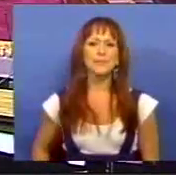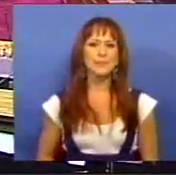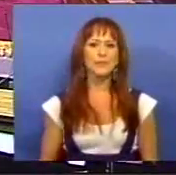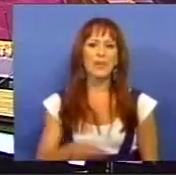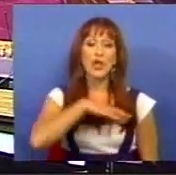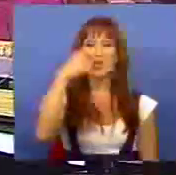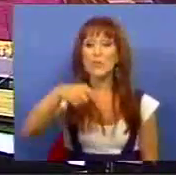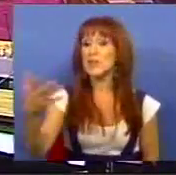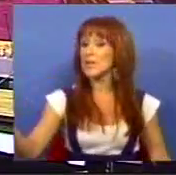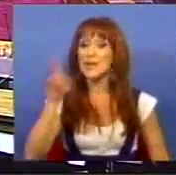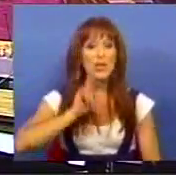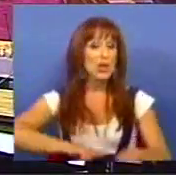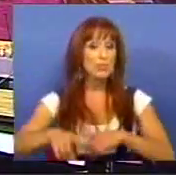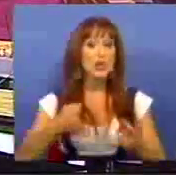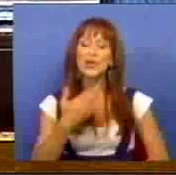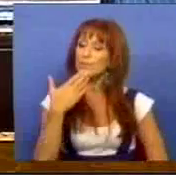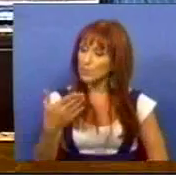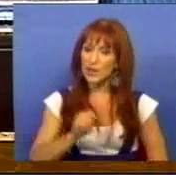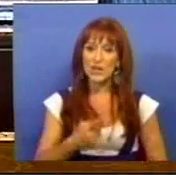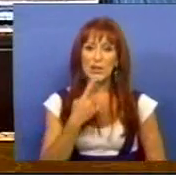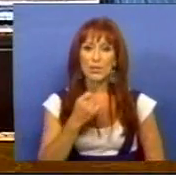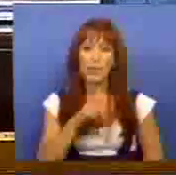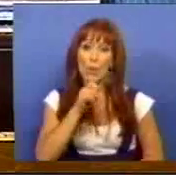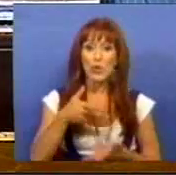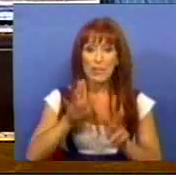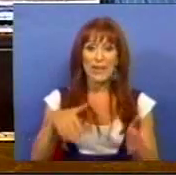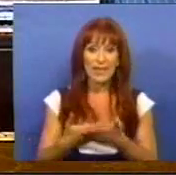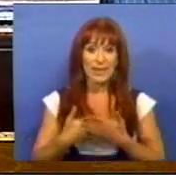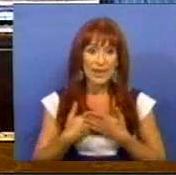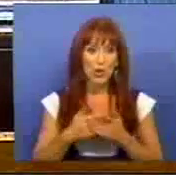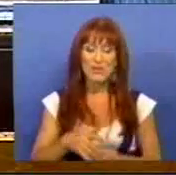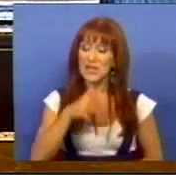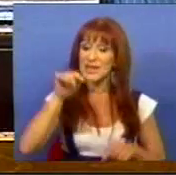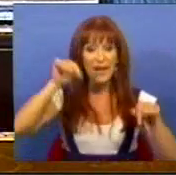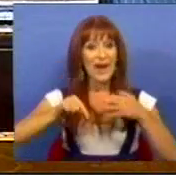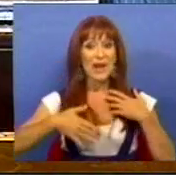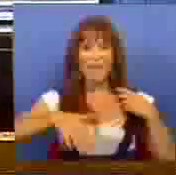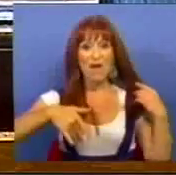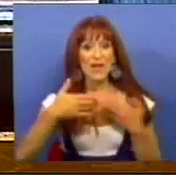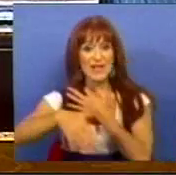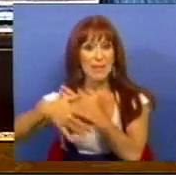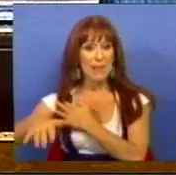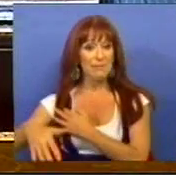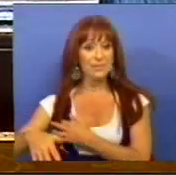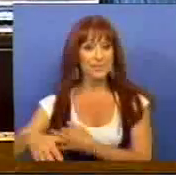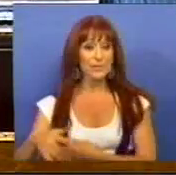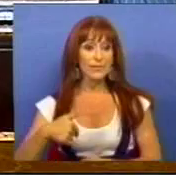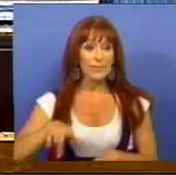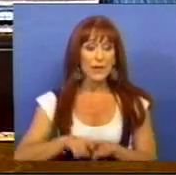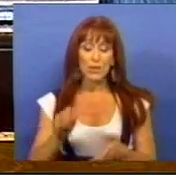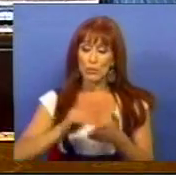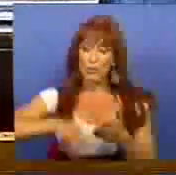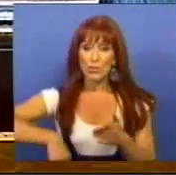Sr. Presidente, Sra. Deputada, agradeço a oportunidade que me deu de anunciar aqui que na próxima semana será